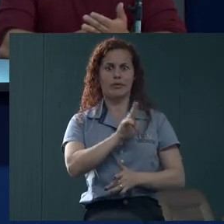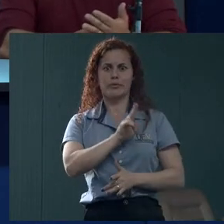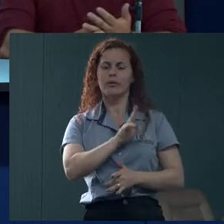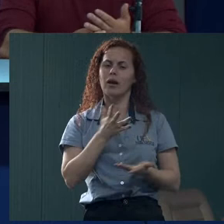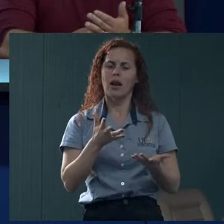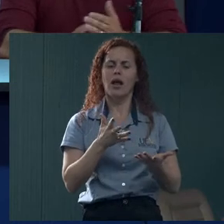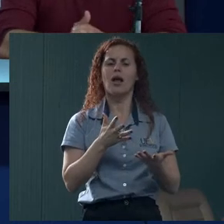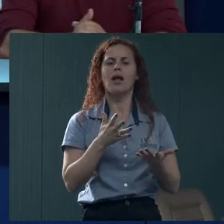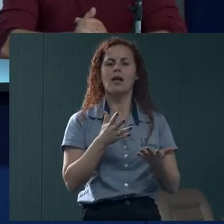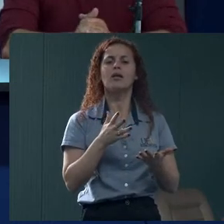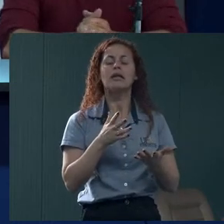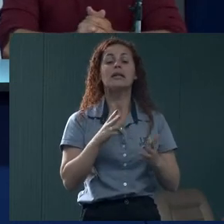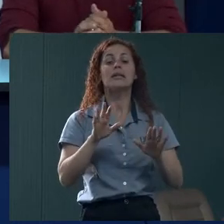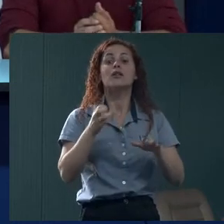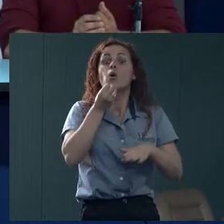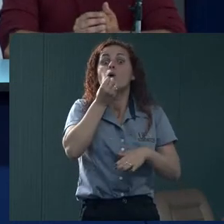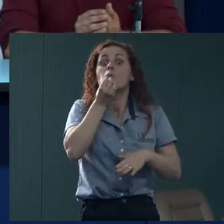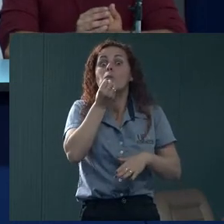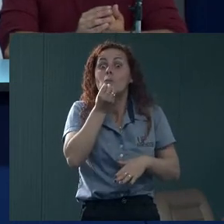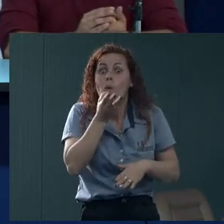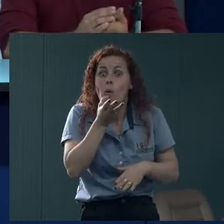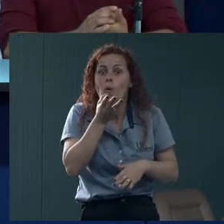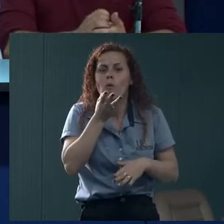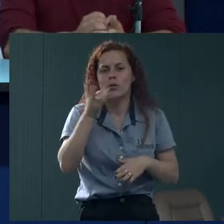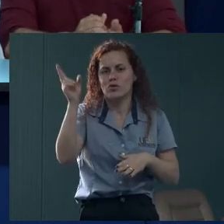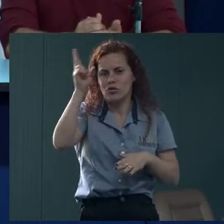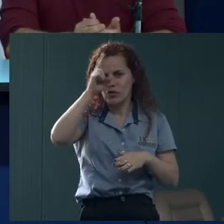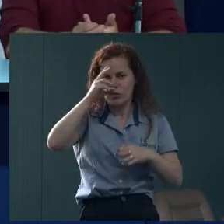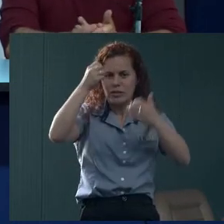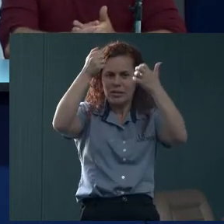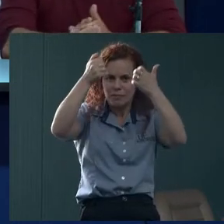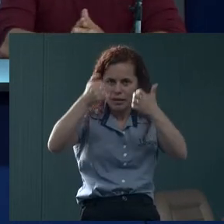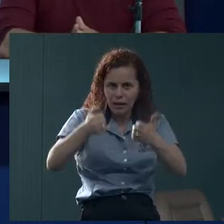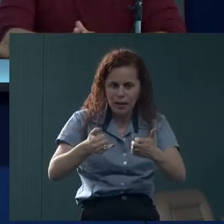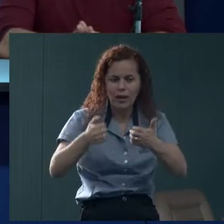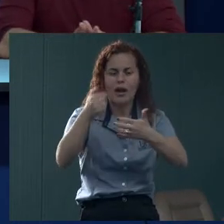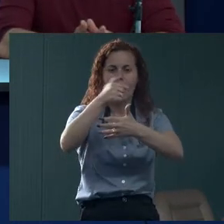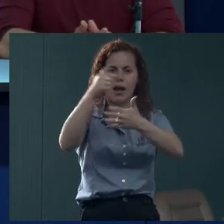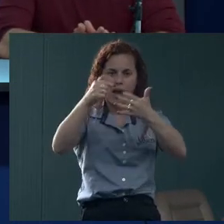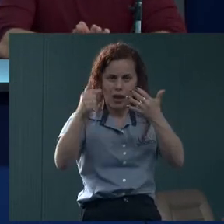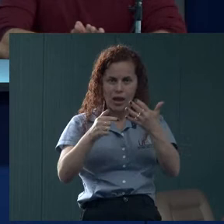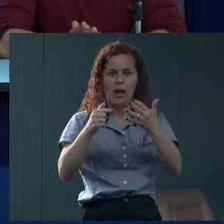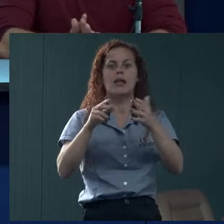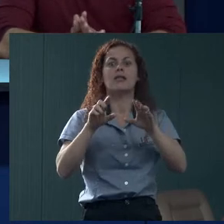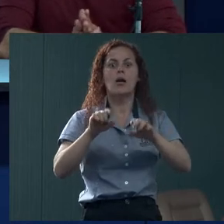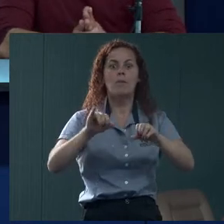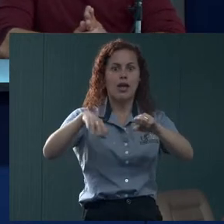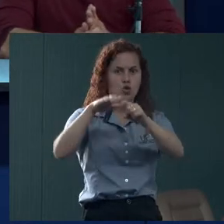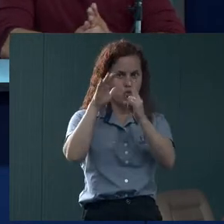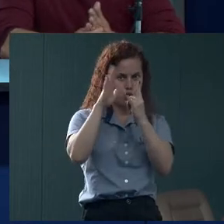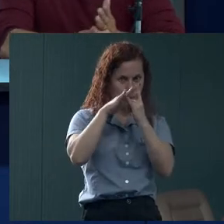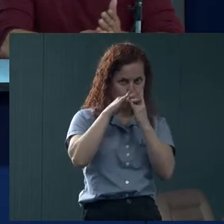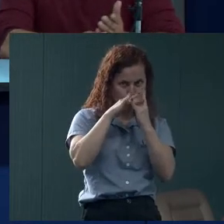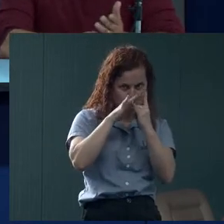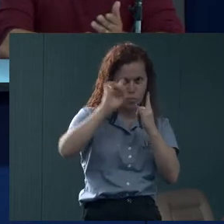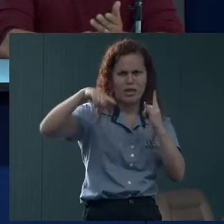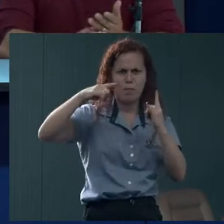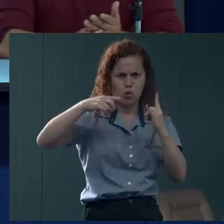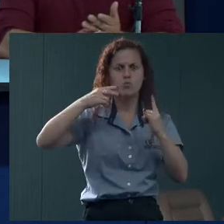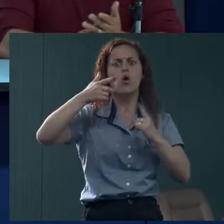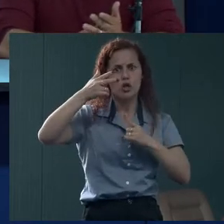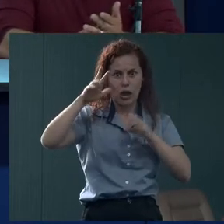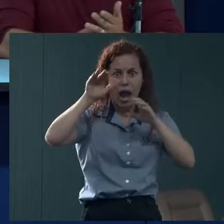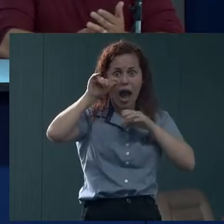Então, acho que é bom a gente recapitular aqui, porque esse evento está sendo transmitido, as pessoas vão consultar, depois,